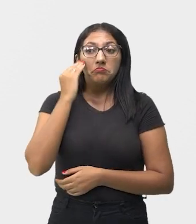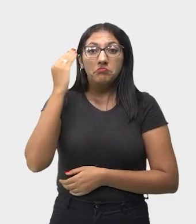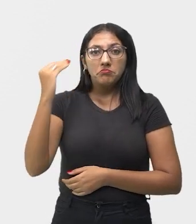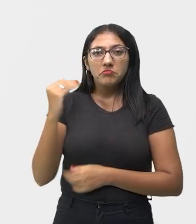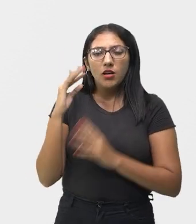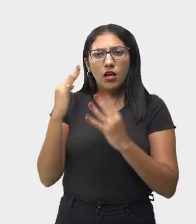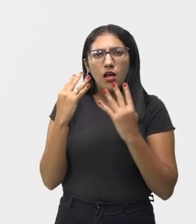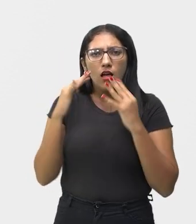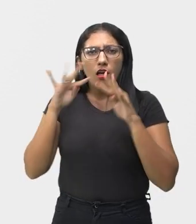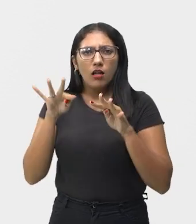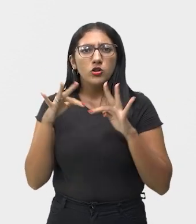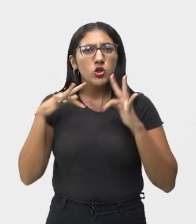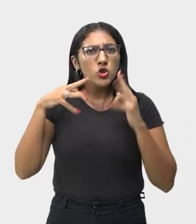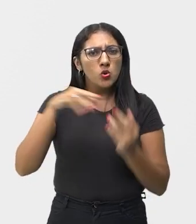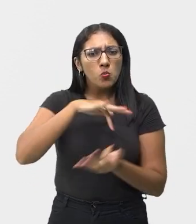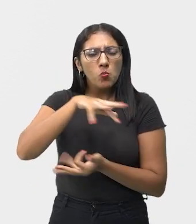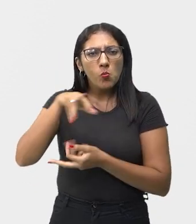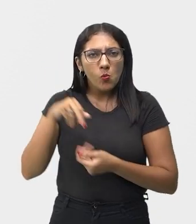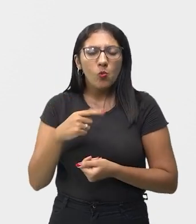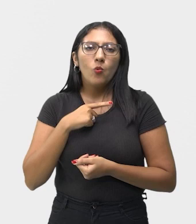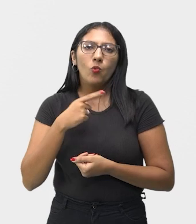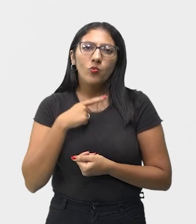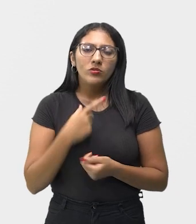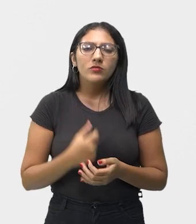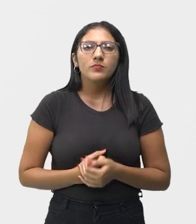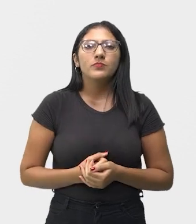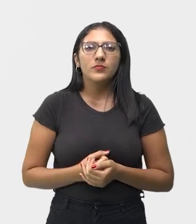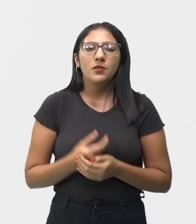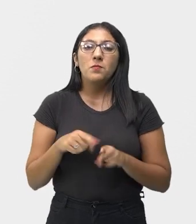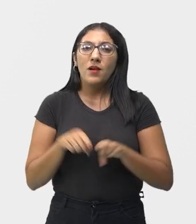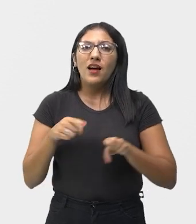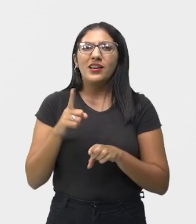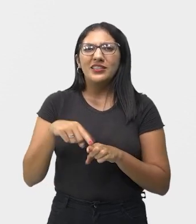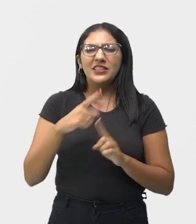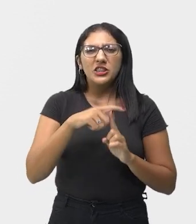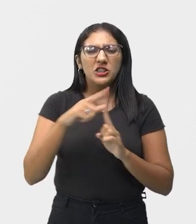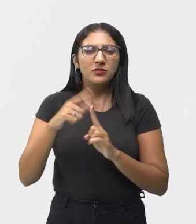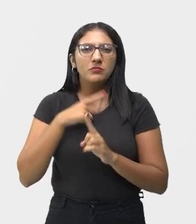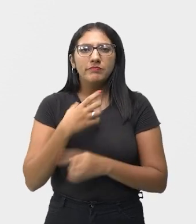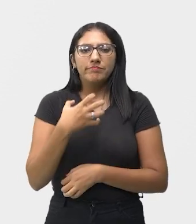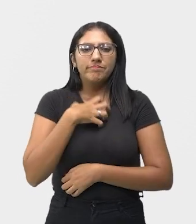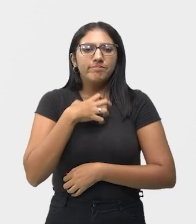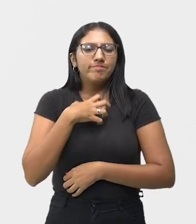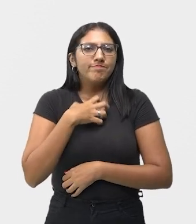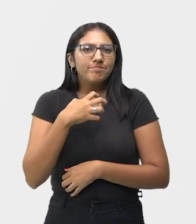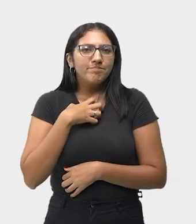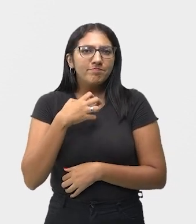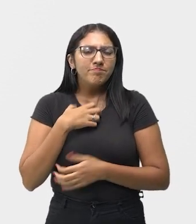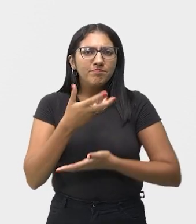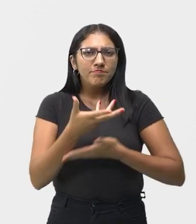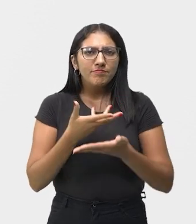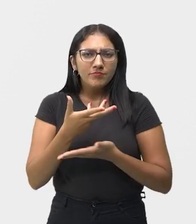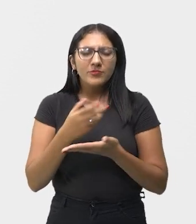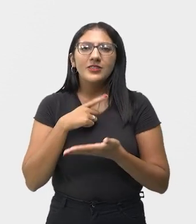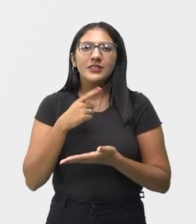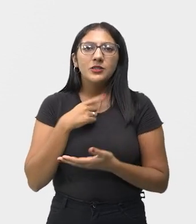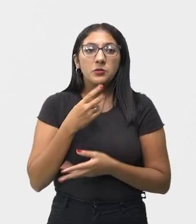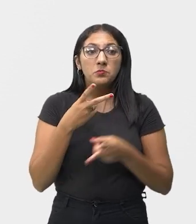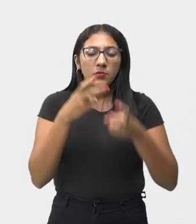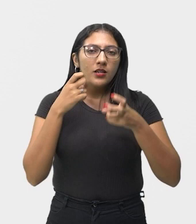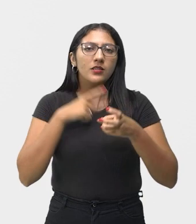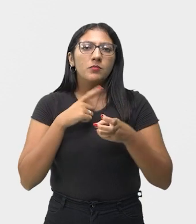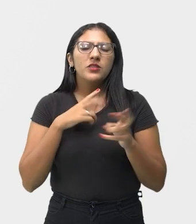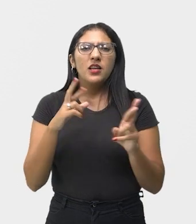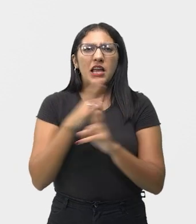por todo o mundo, mas que um estilo musical com ritmo contagiante é conhecido por ter um apelo